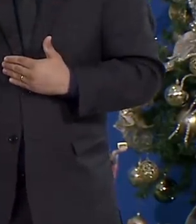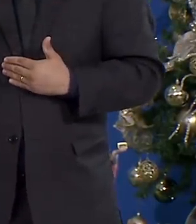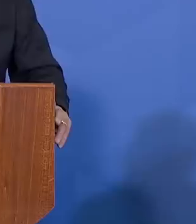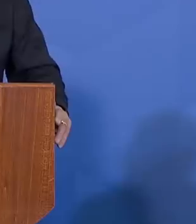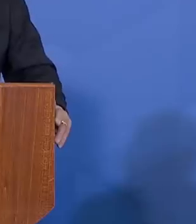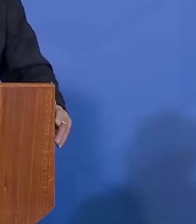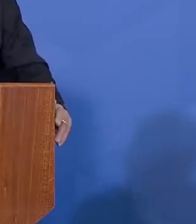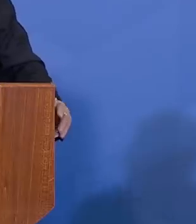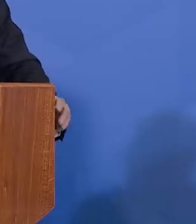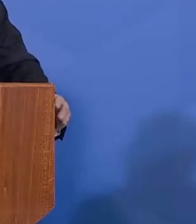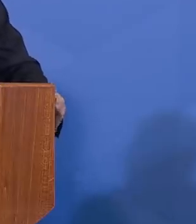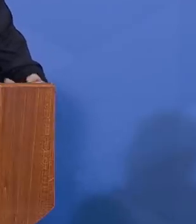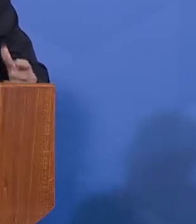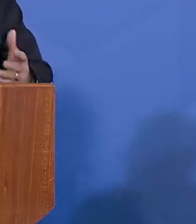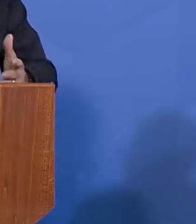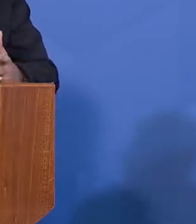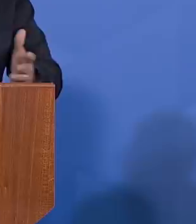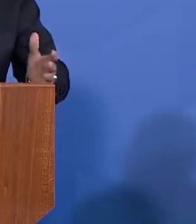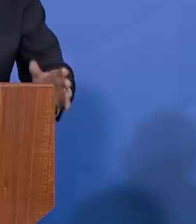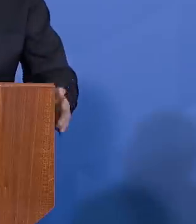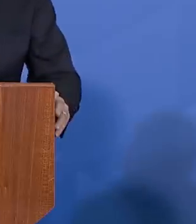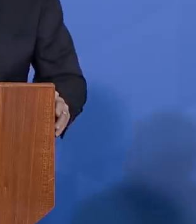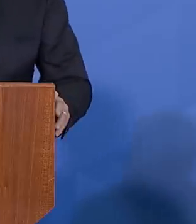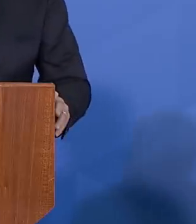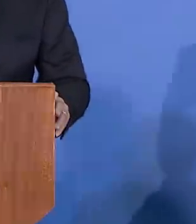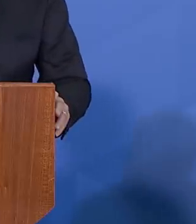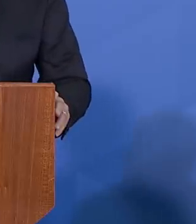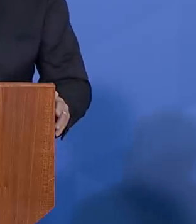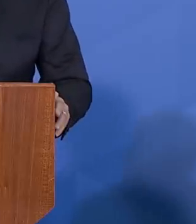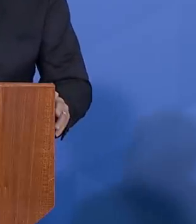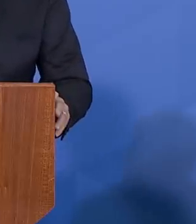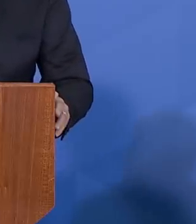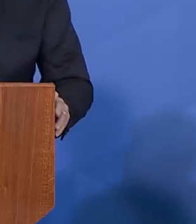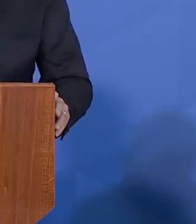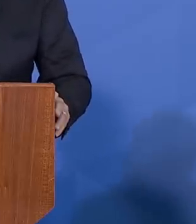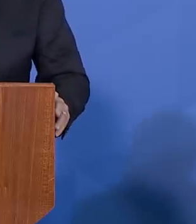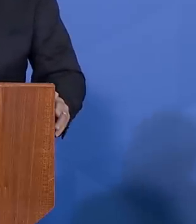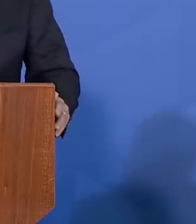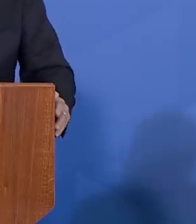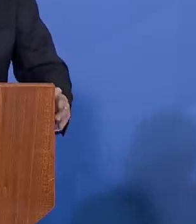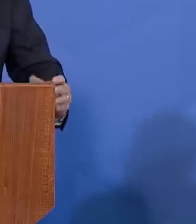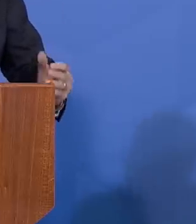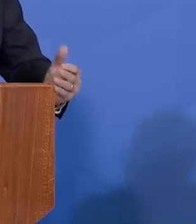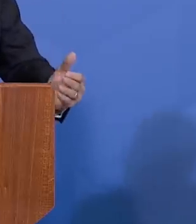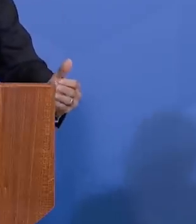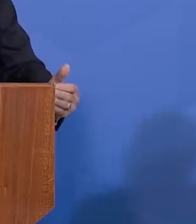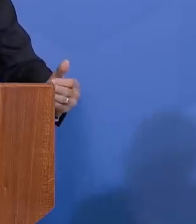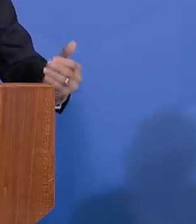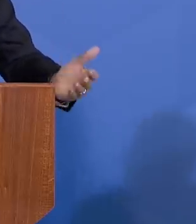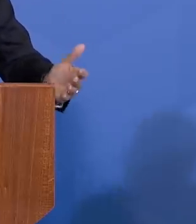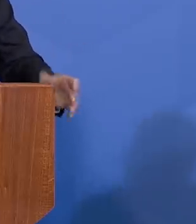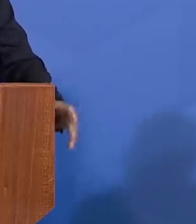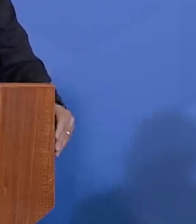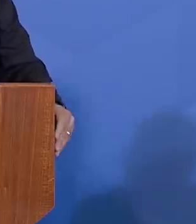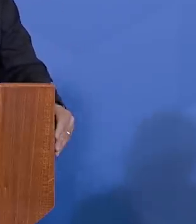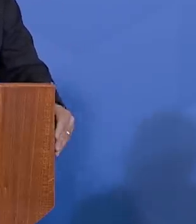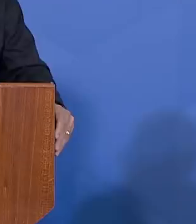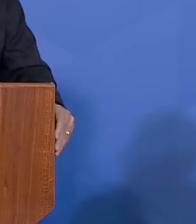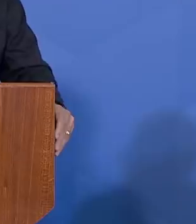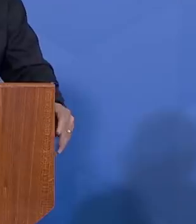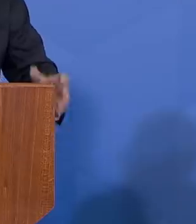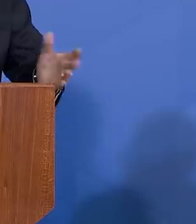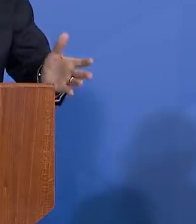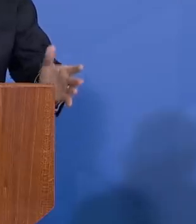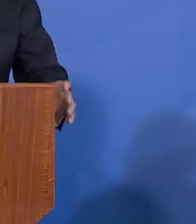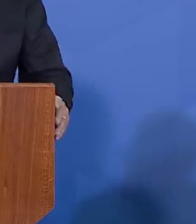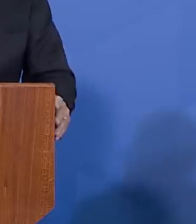economia. Mais do que buscar atender a população, busca-se antecipar a problemas